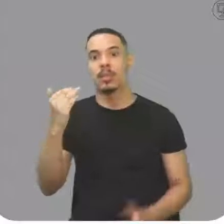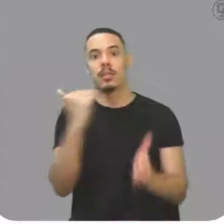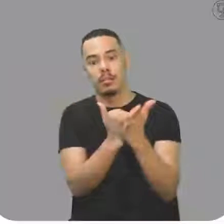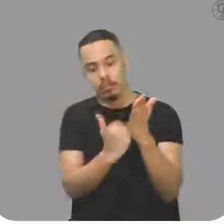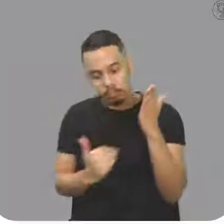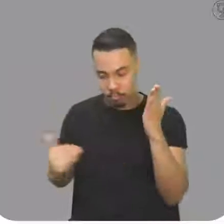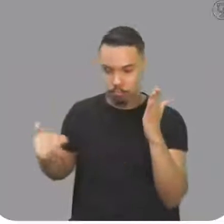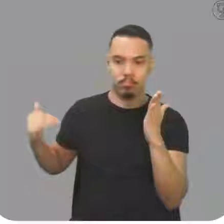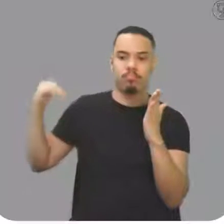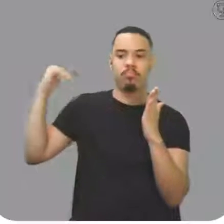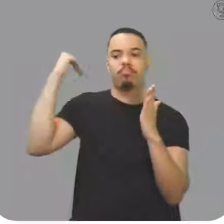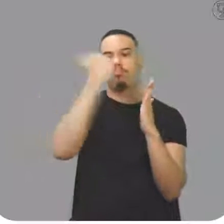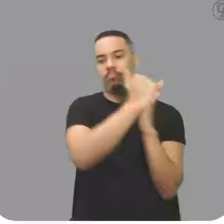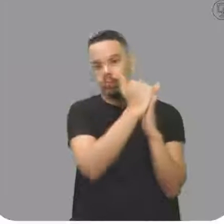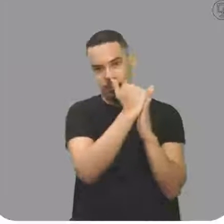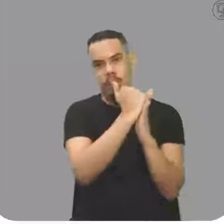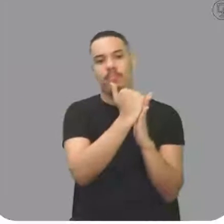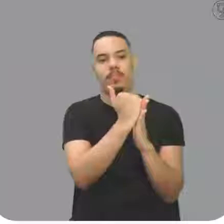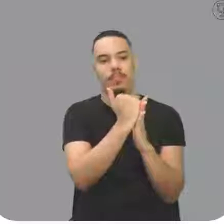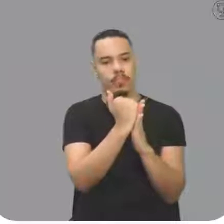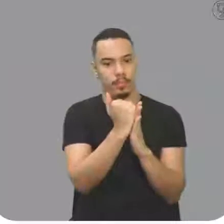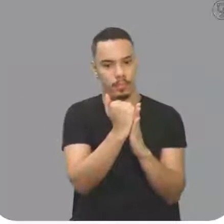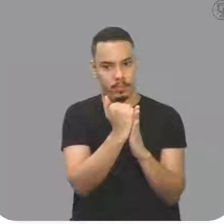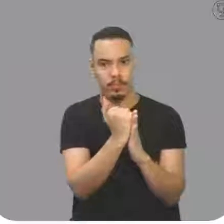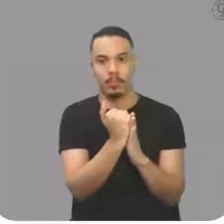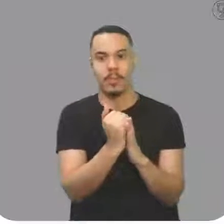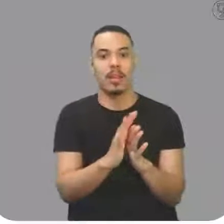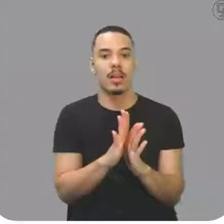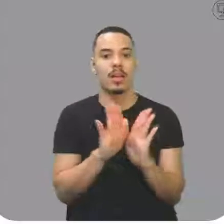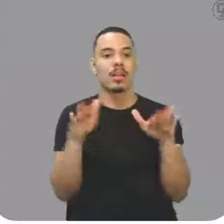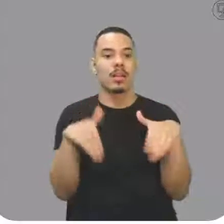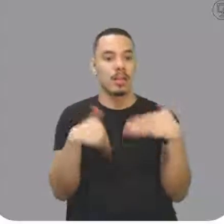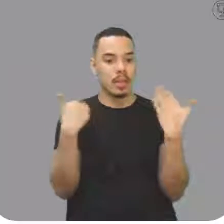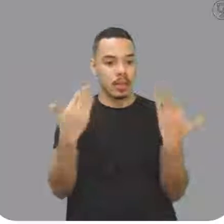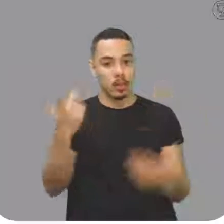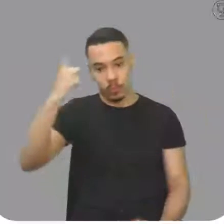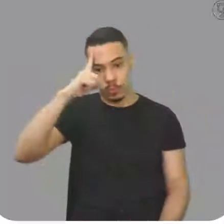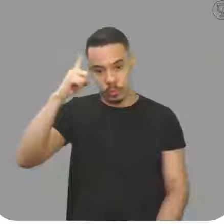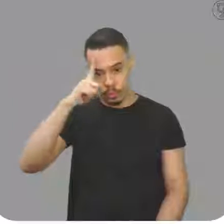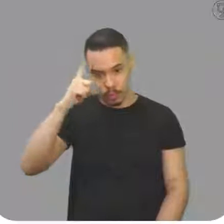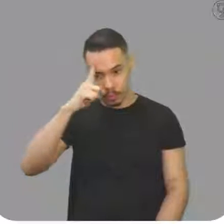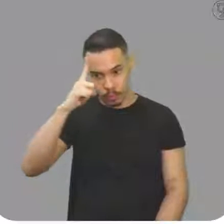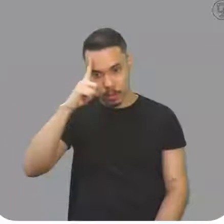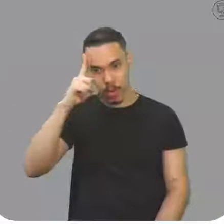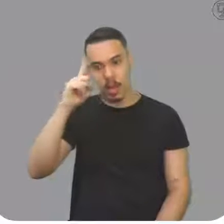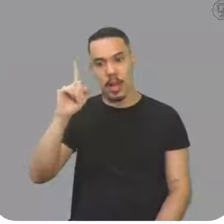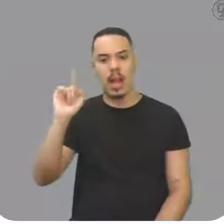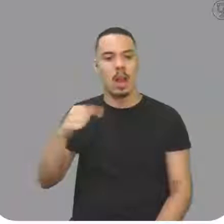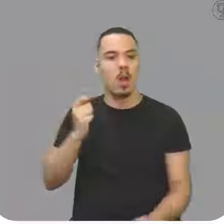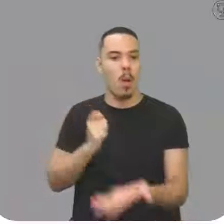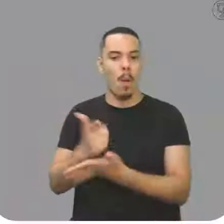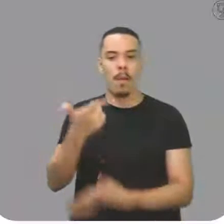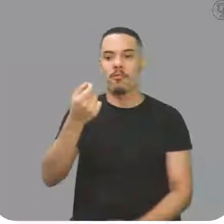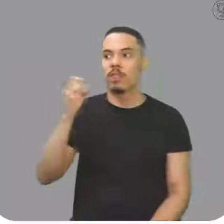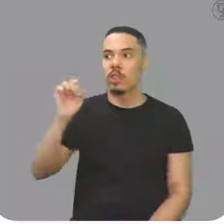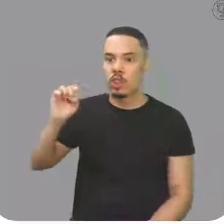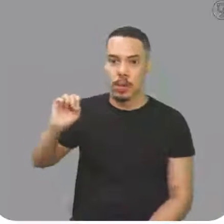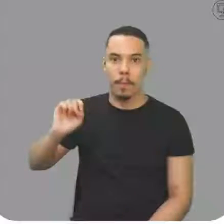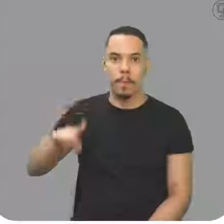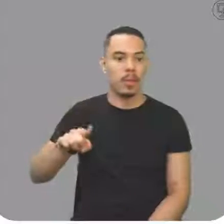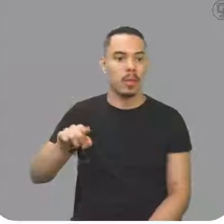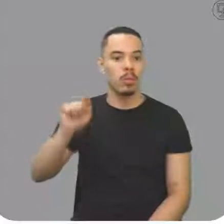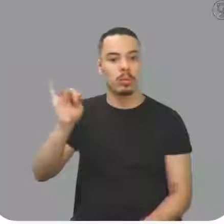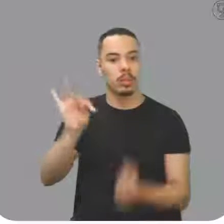tentou, ainda estava fraudando. Então, diariamente, o posto compra 20 mil litros de álcool nessa